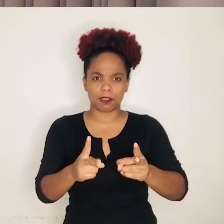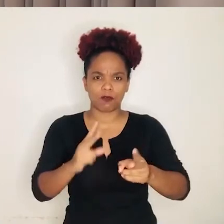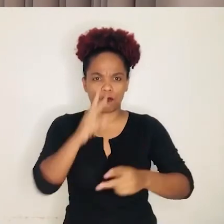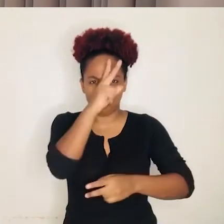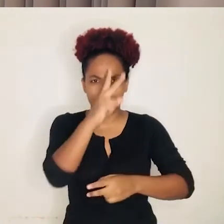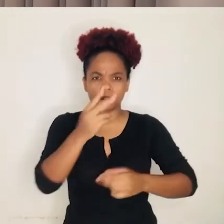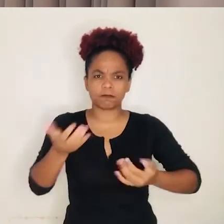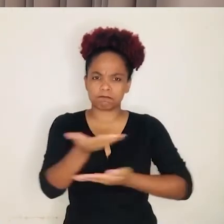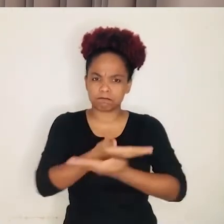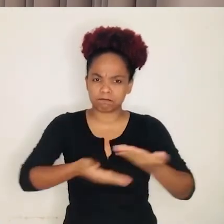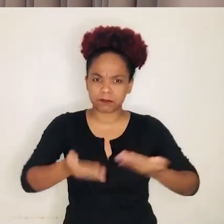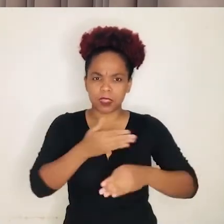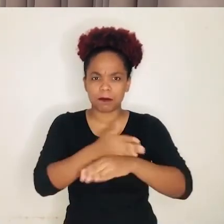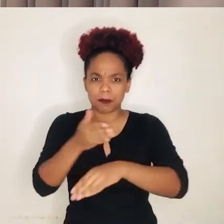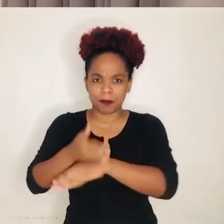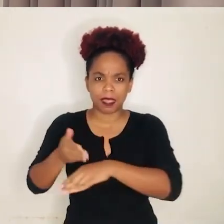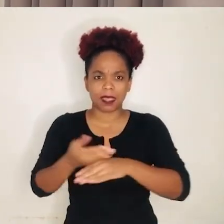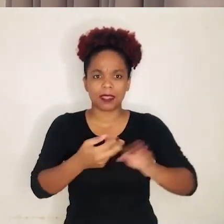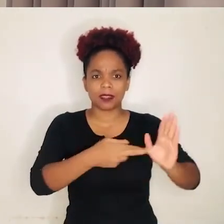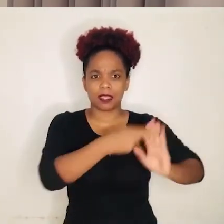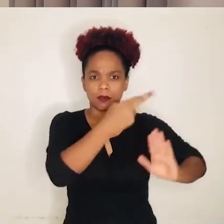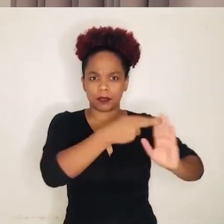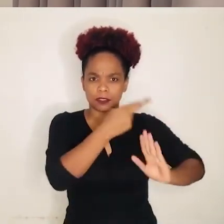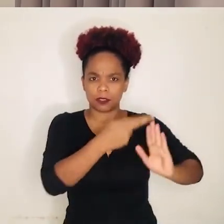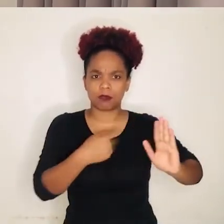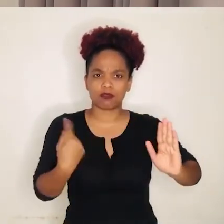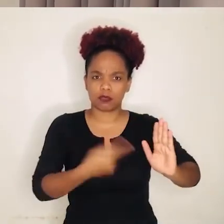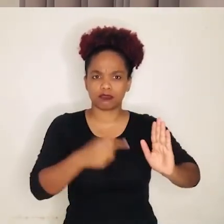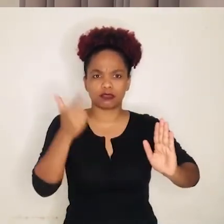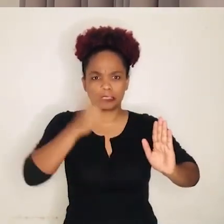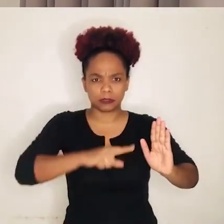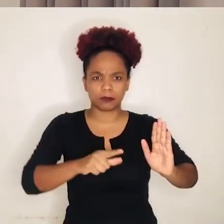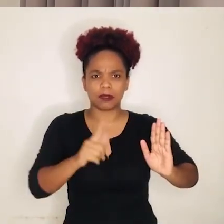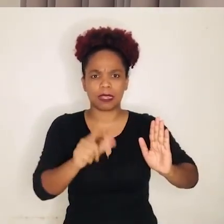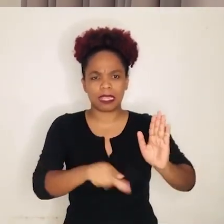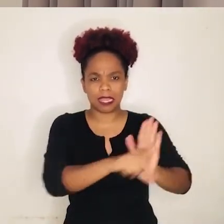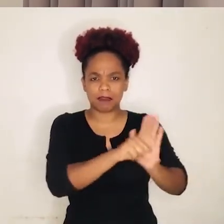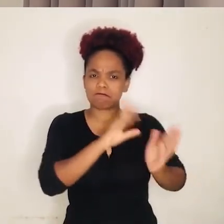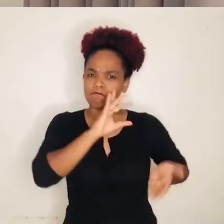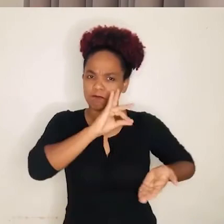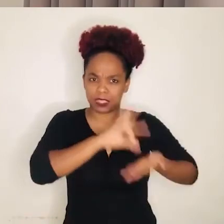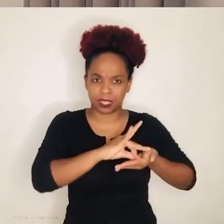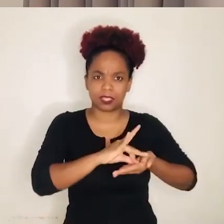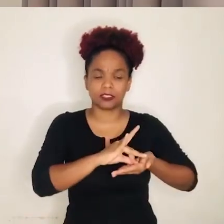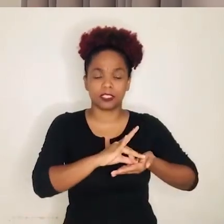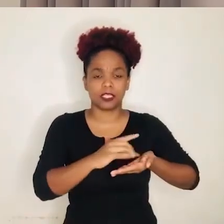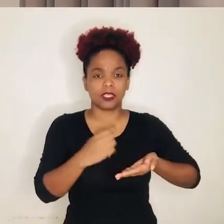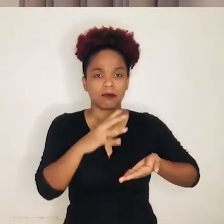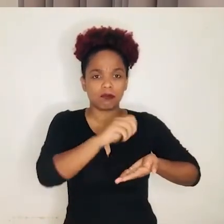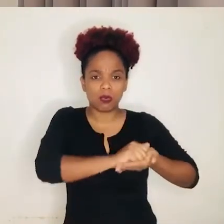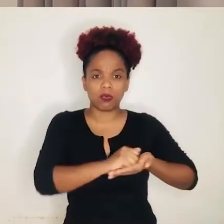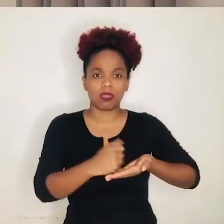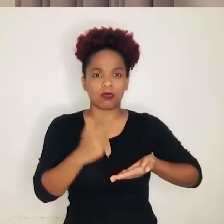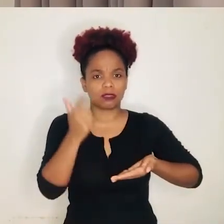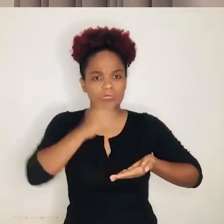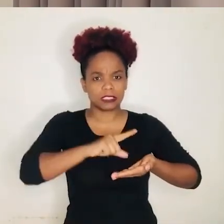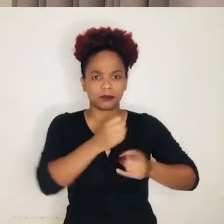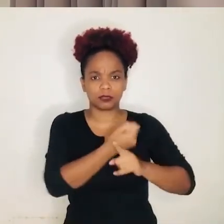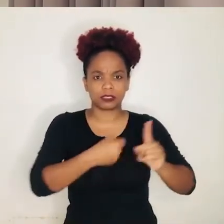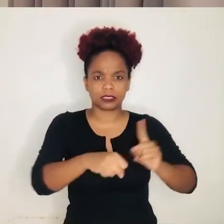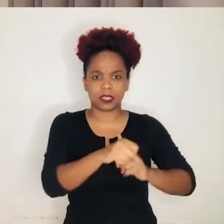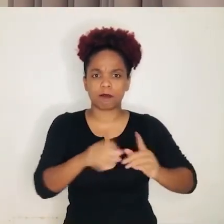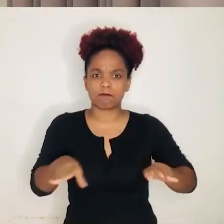intensamente envolvidos para que na regulamentação possamos ter uma lei do Fundeb que de fato venha atender a